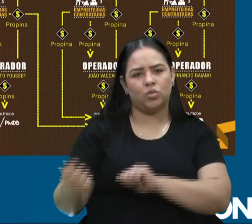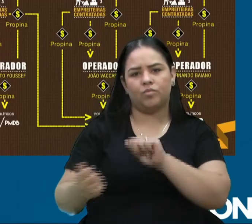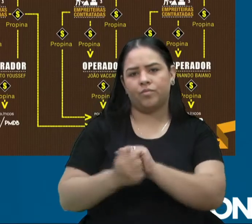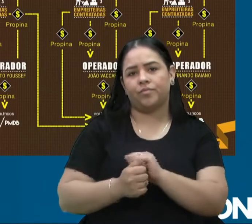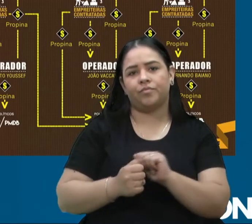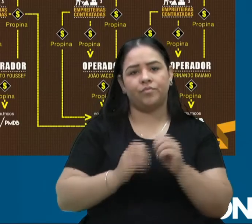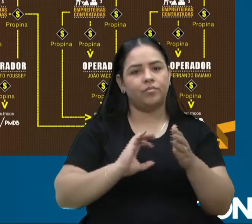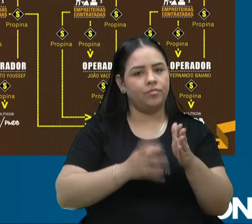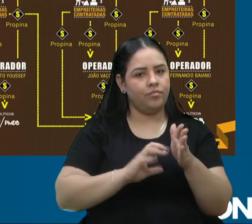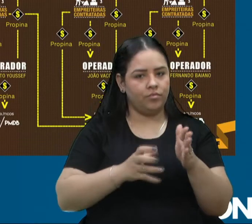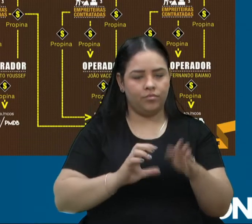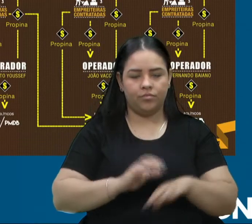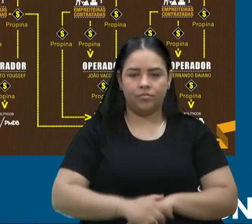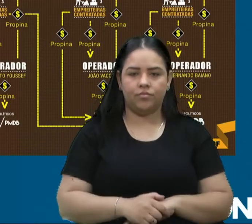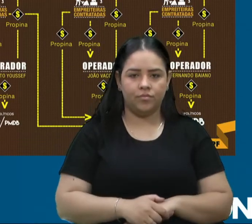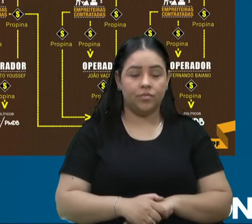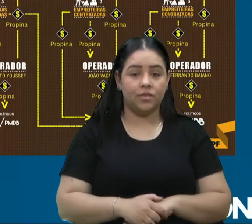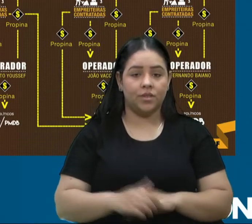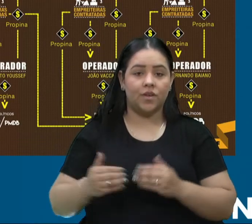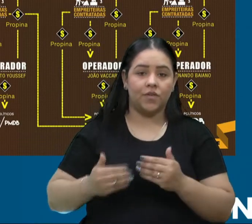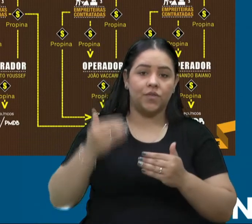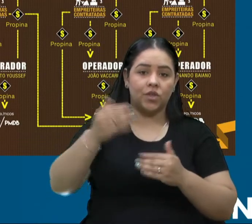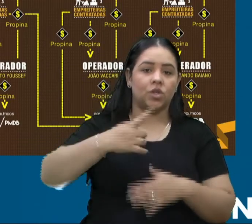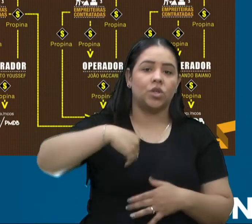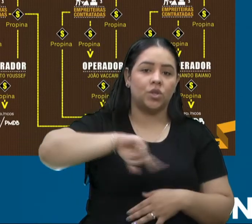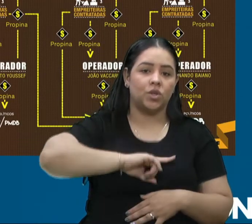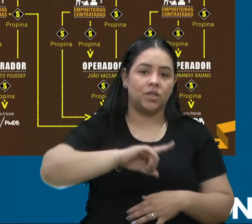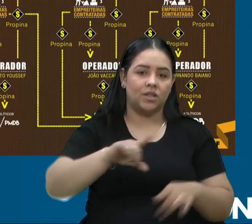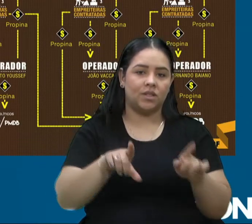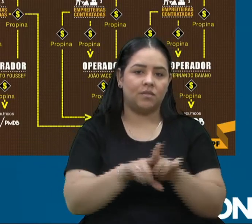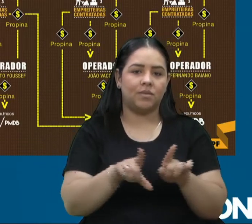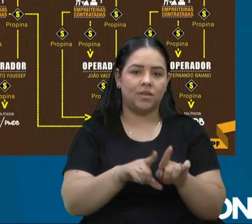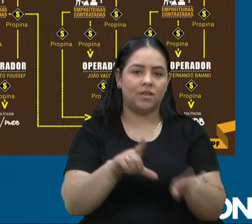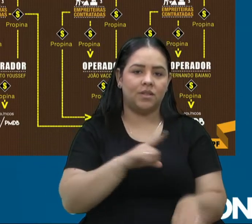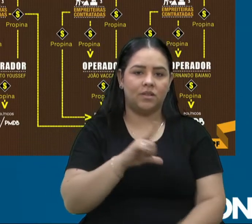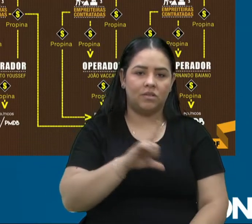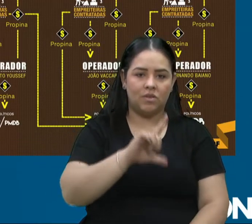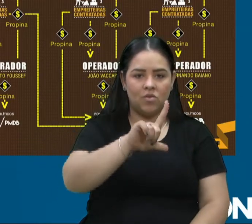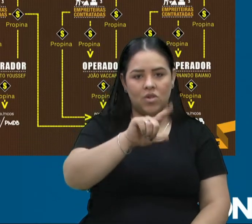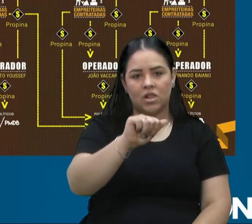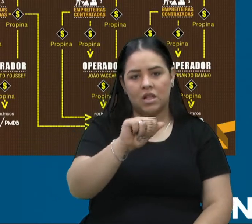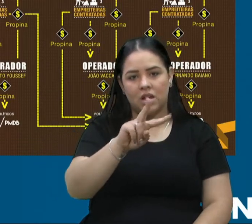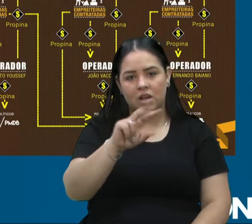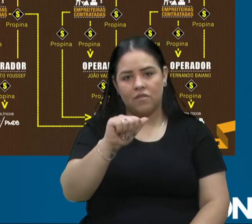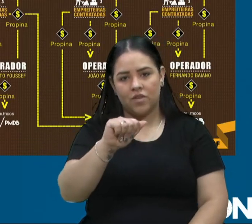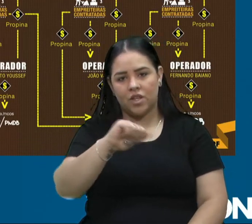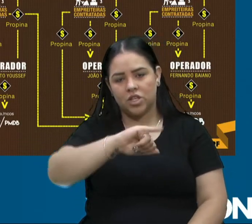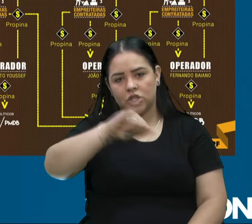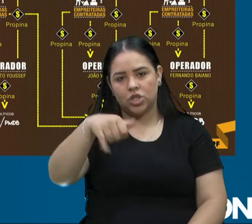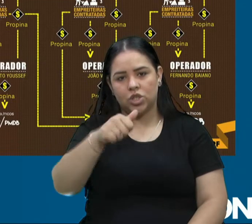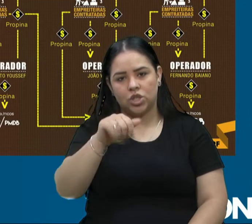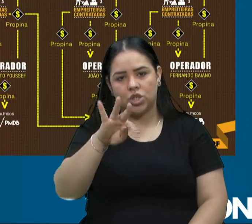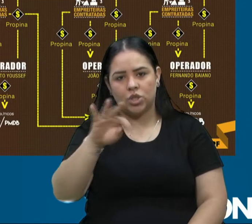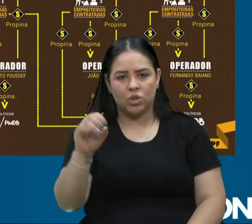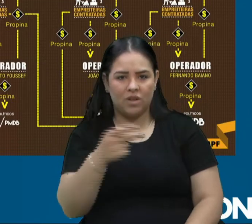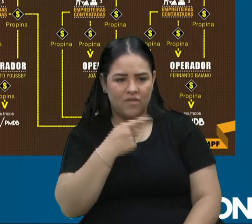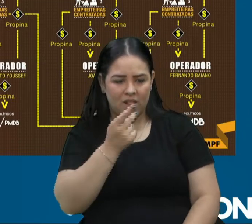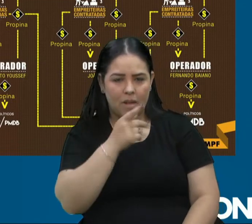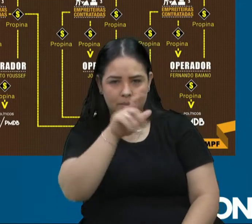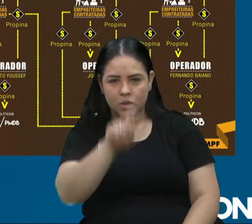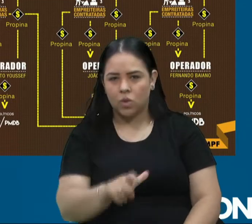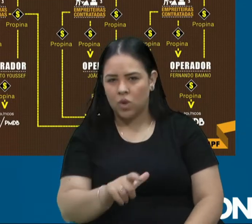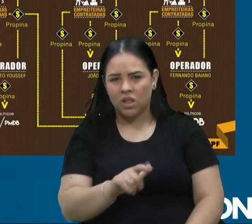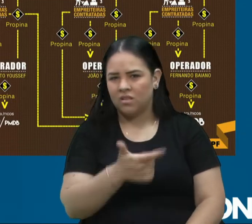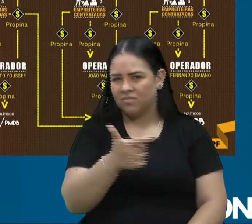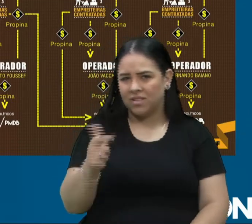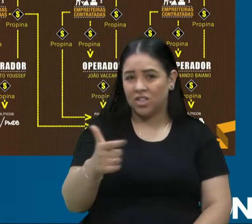Indo mais à frente, a gente tem a questão da Operação Lava Jato, que já, quem dizem que não foi desviado valor nenhum, já